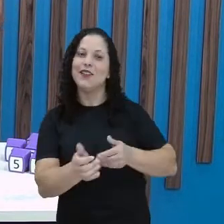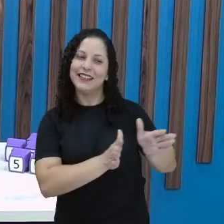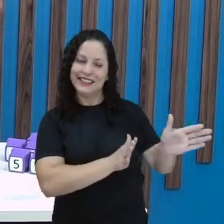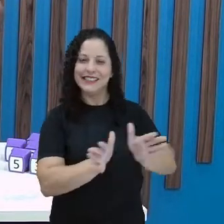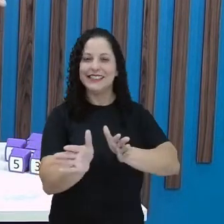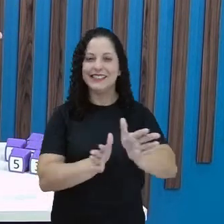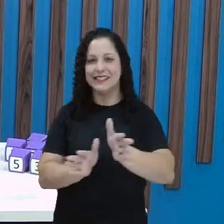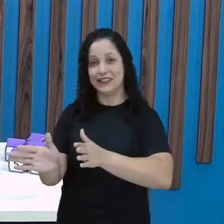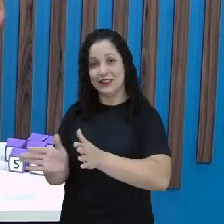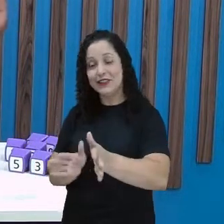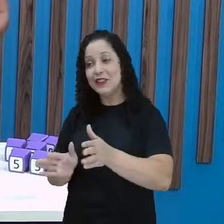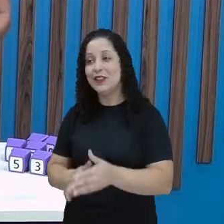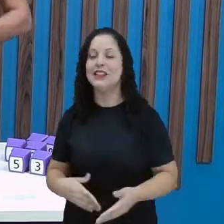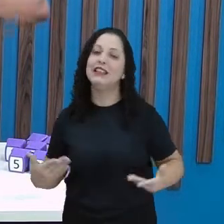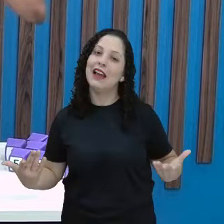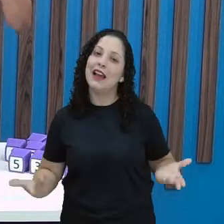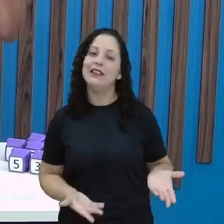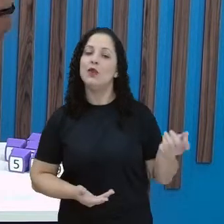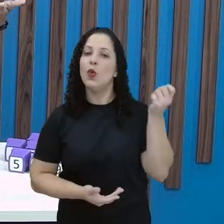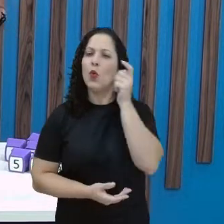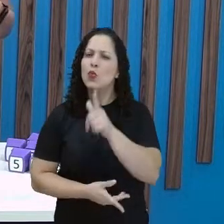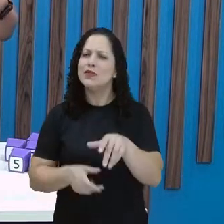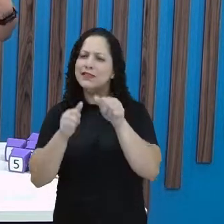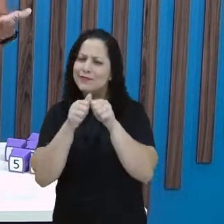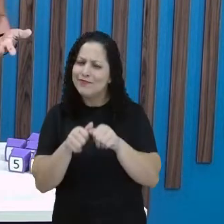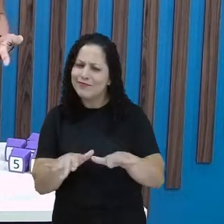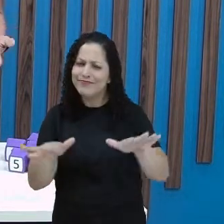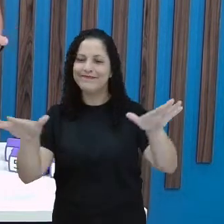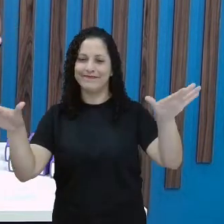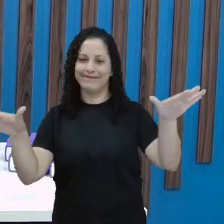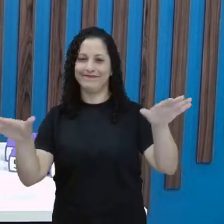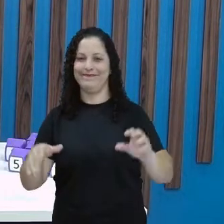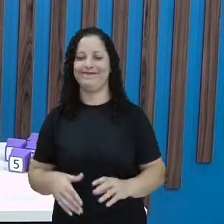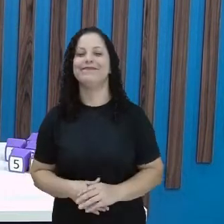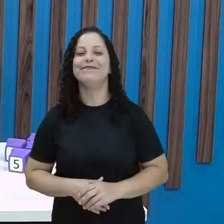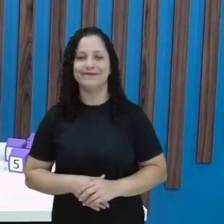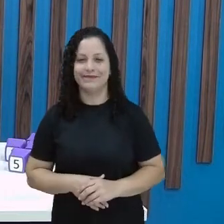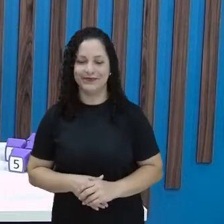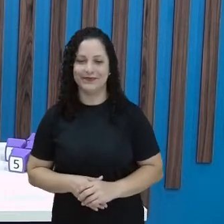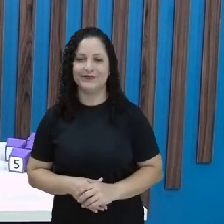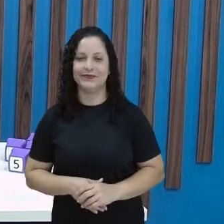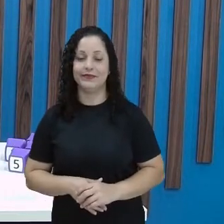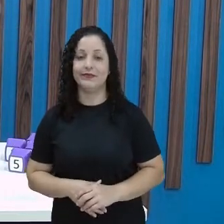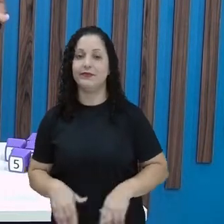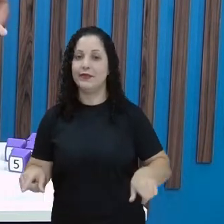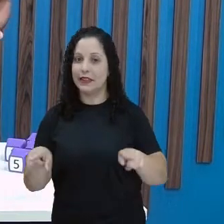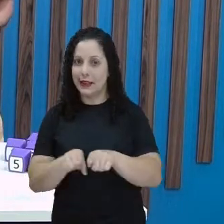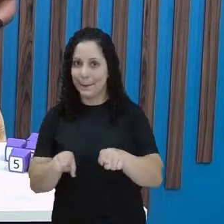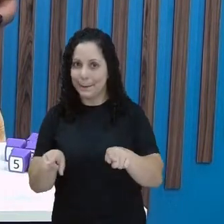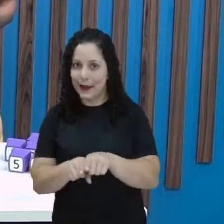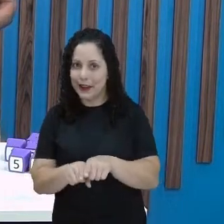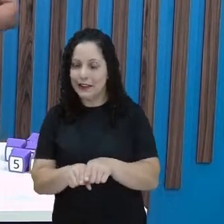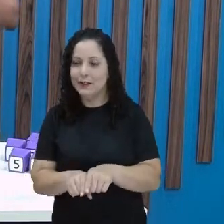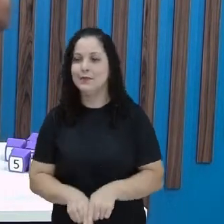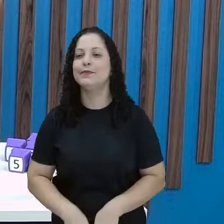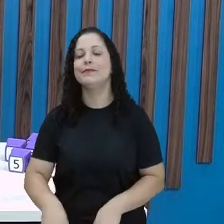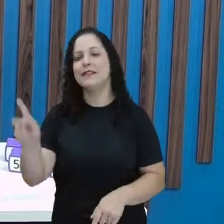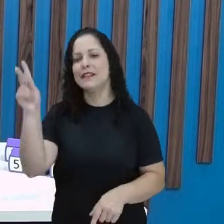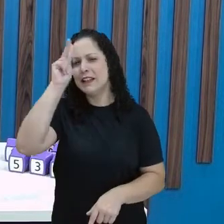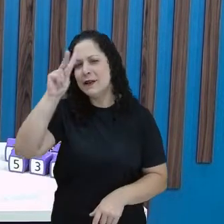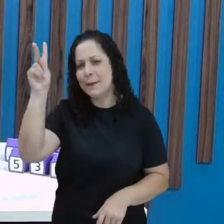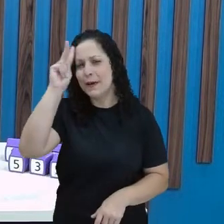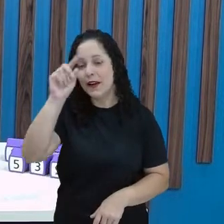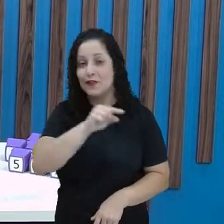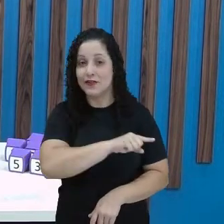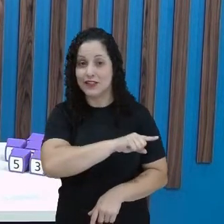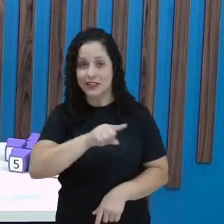acessível e assim a gente consegue chegar a mais alunos, não é mesmo? Mas também eu quero lembrar